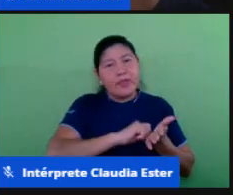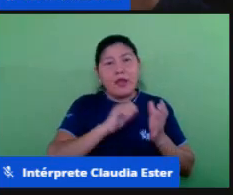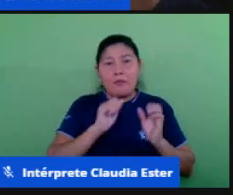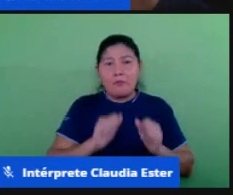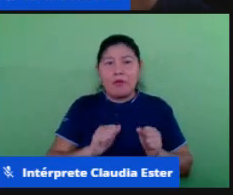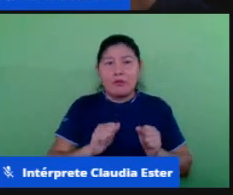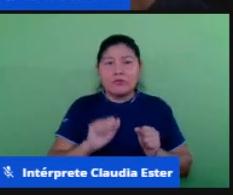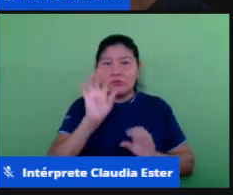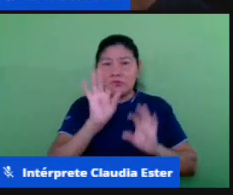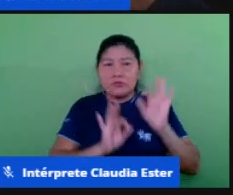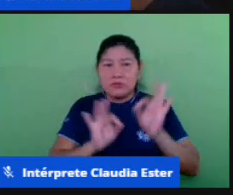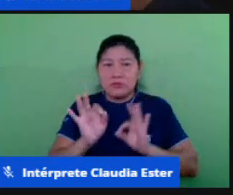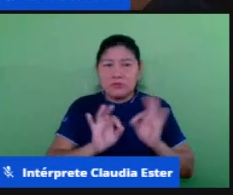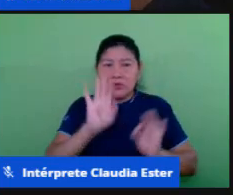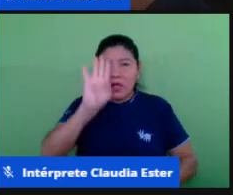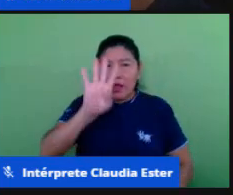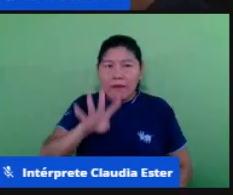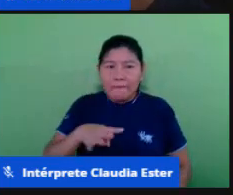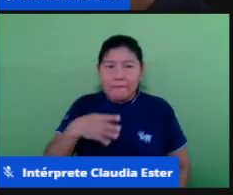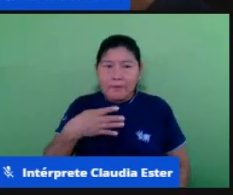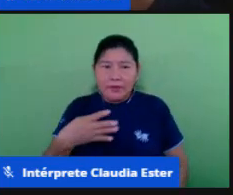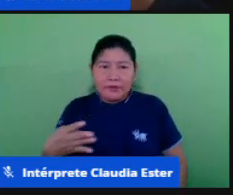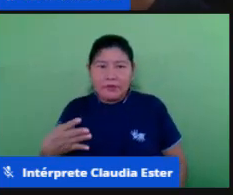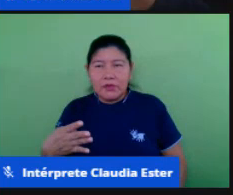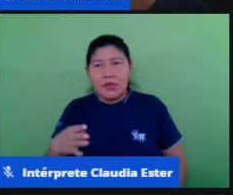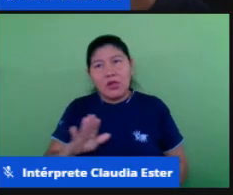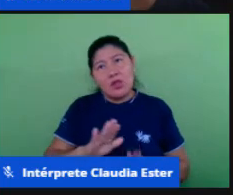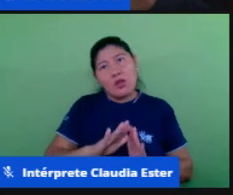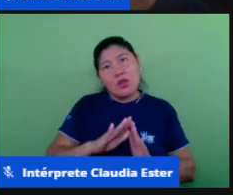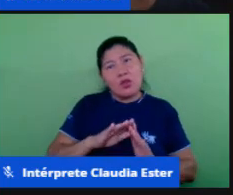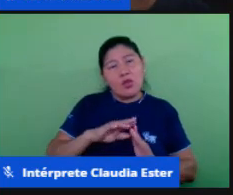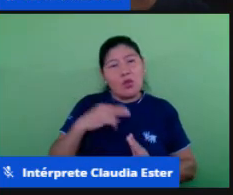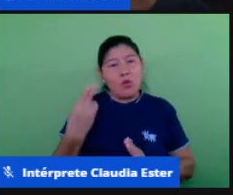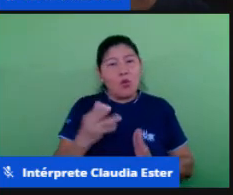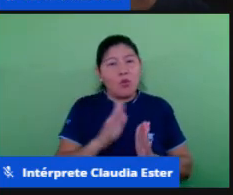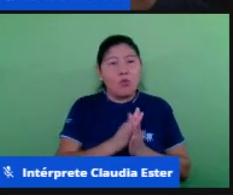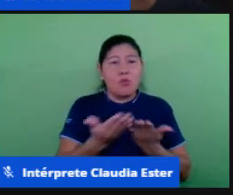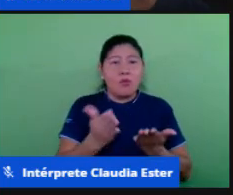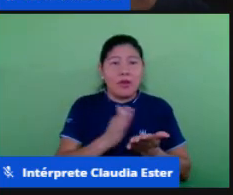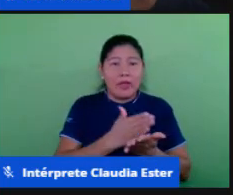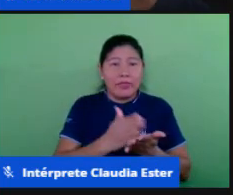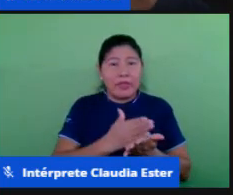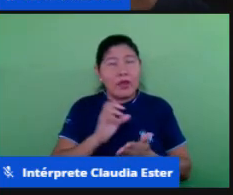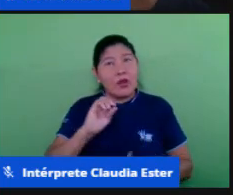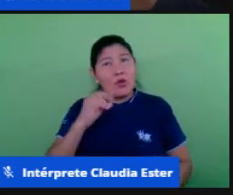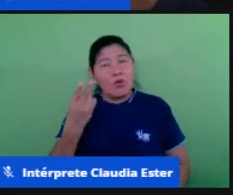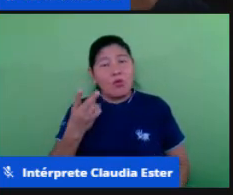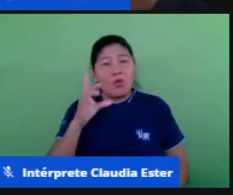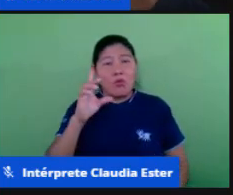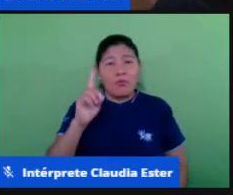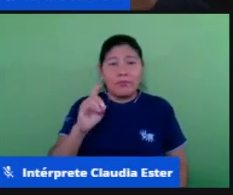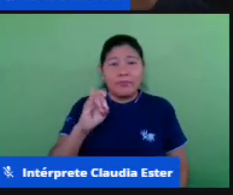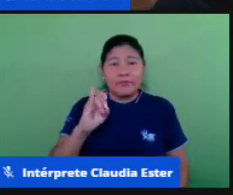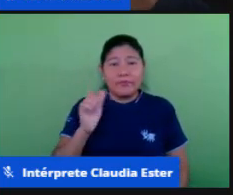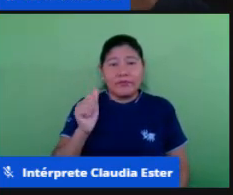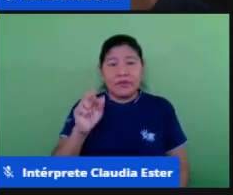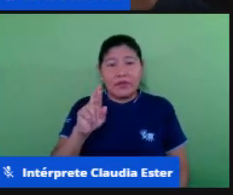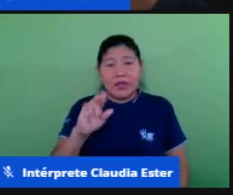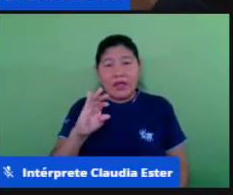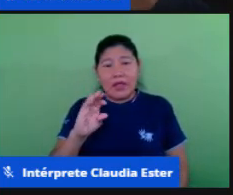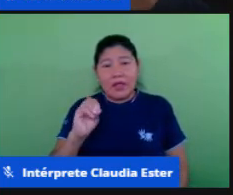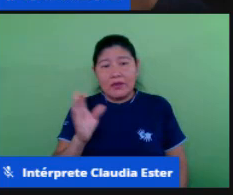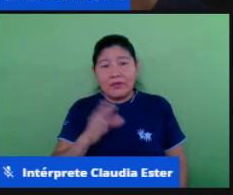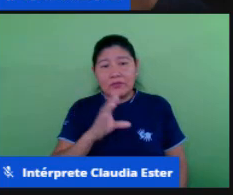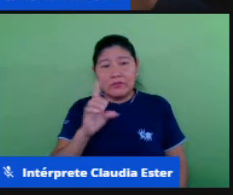planilhas no caderno com um tipo de diário de bordo mas eu não posso deixar de fazer esse registro